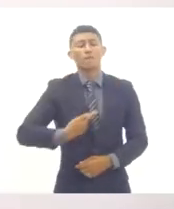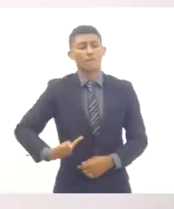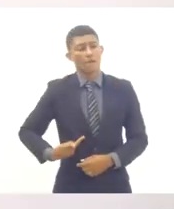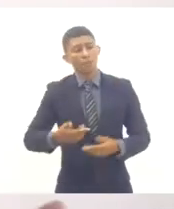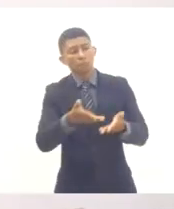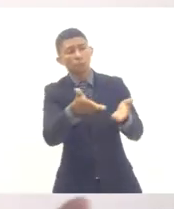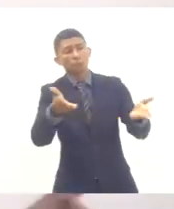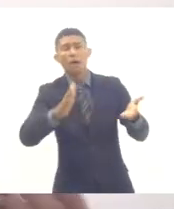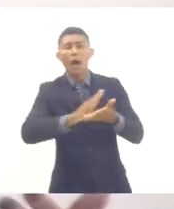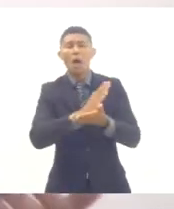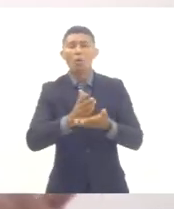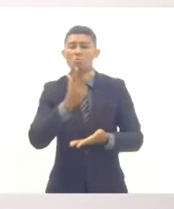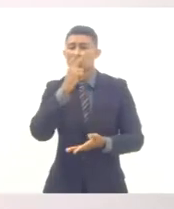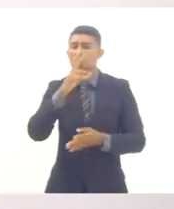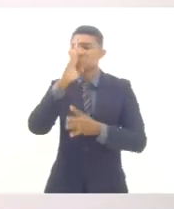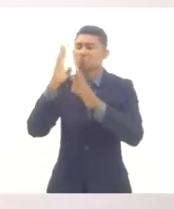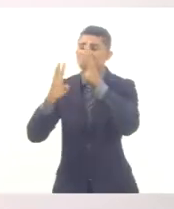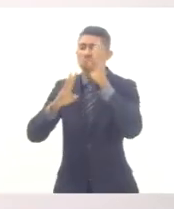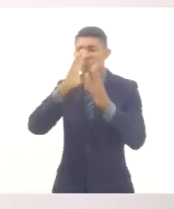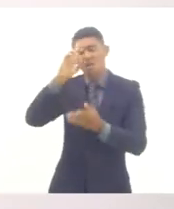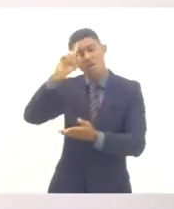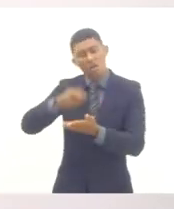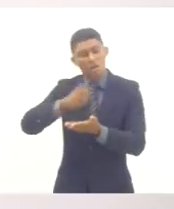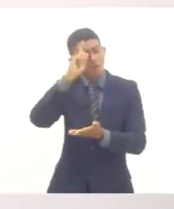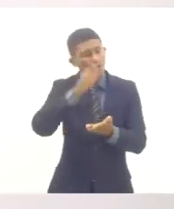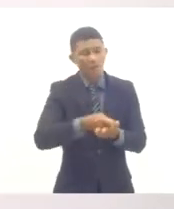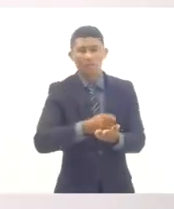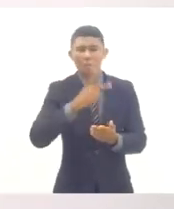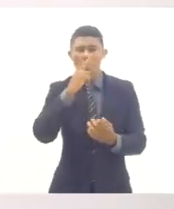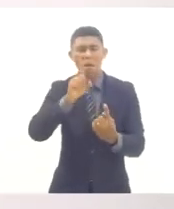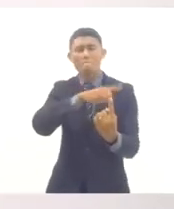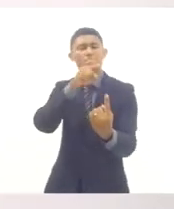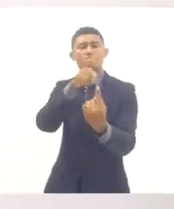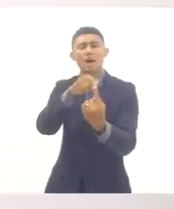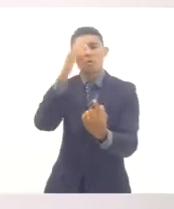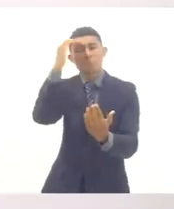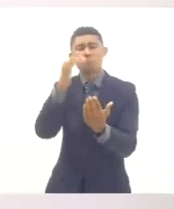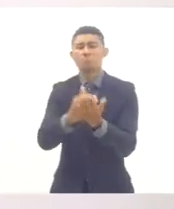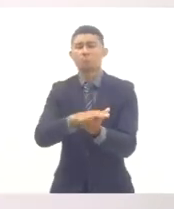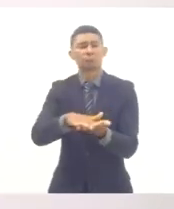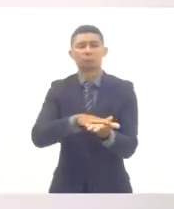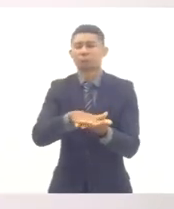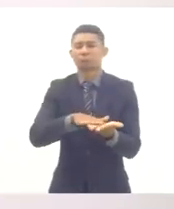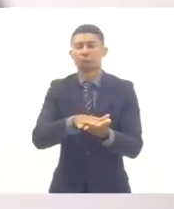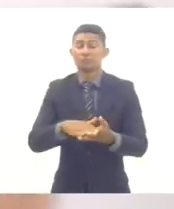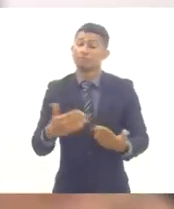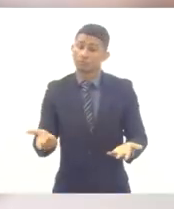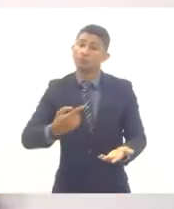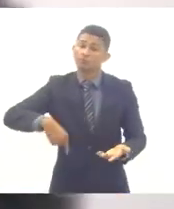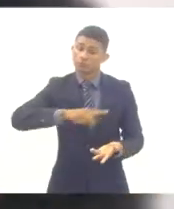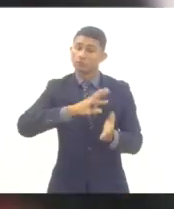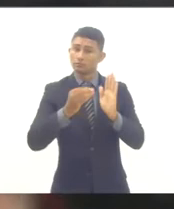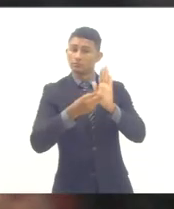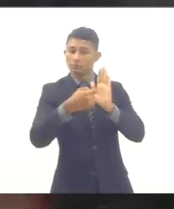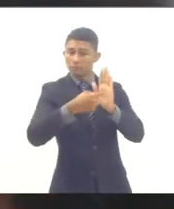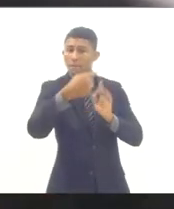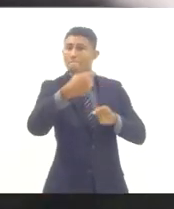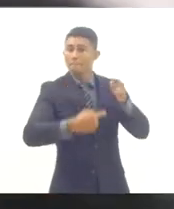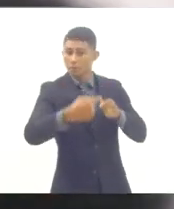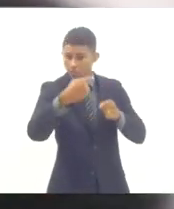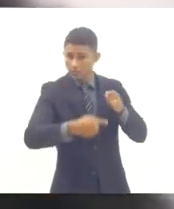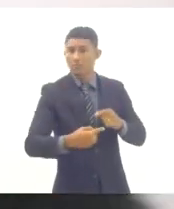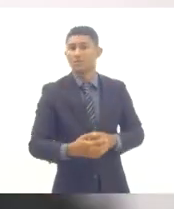entendem, e não tem uma meta para ser cumprida. Então, nós falamos das políticas educacionais estruturais, que falam do pângulo,